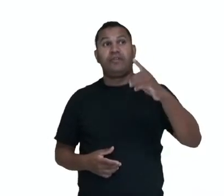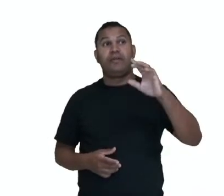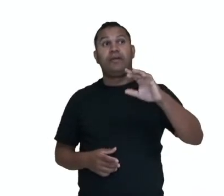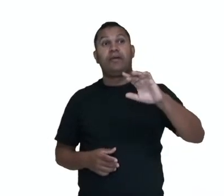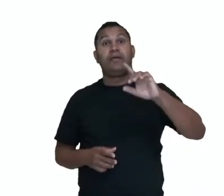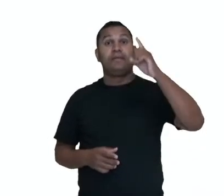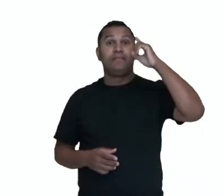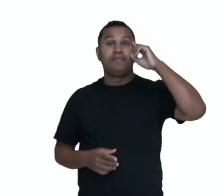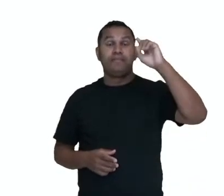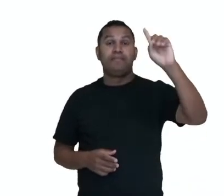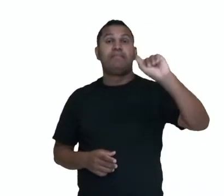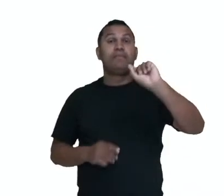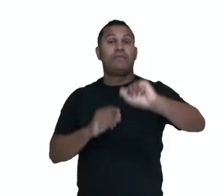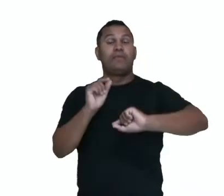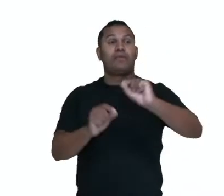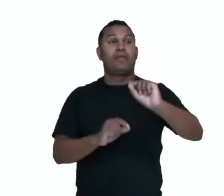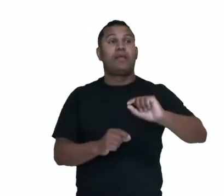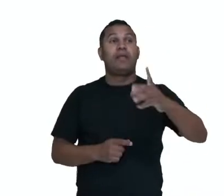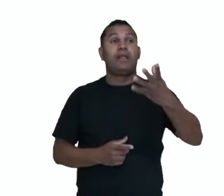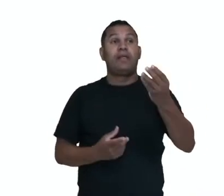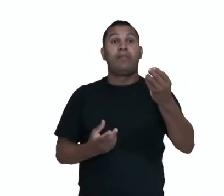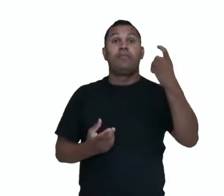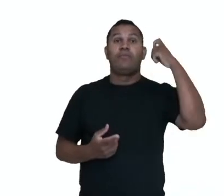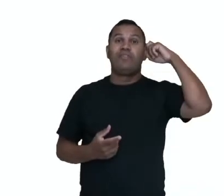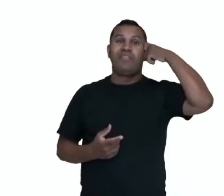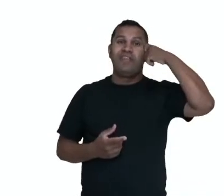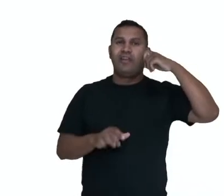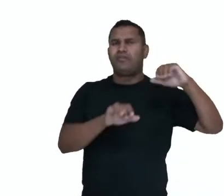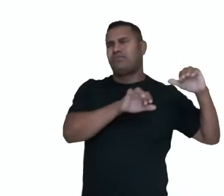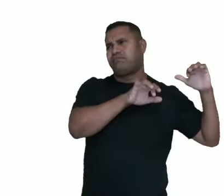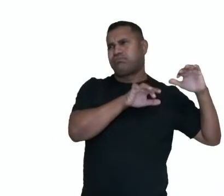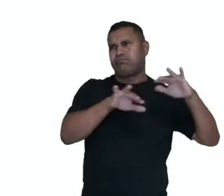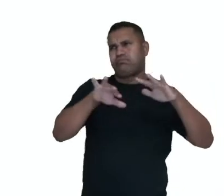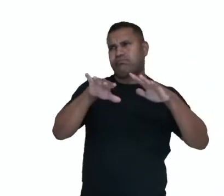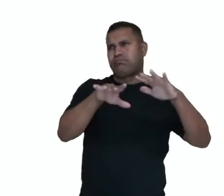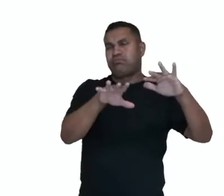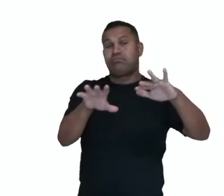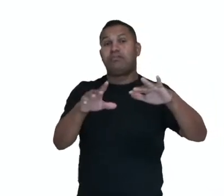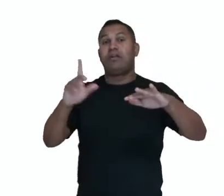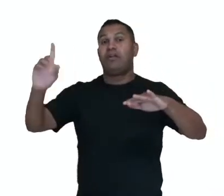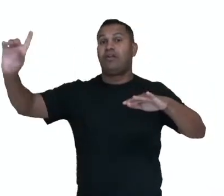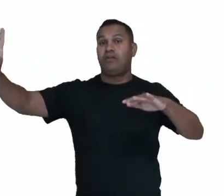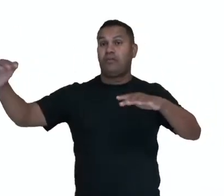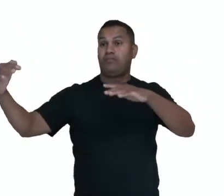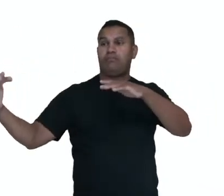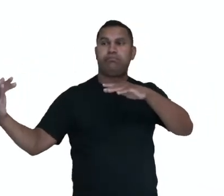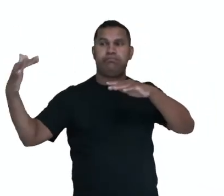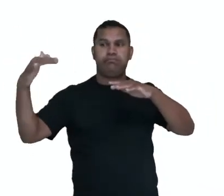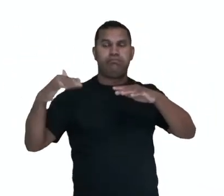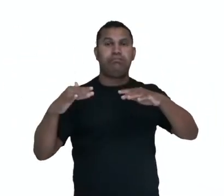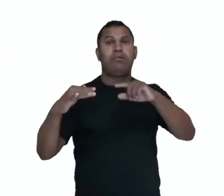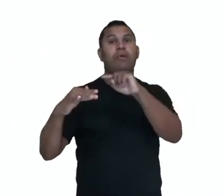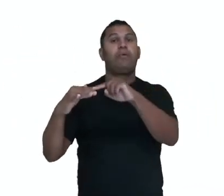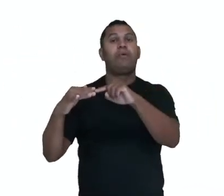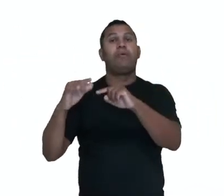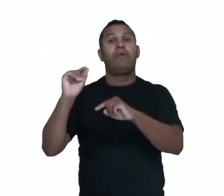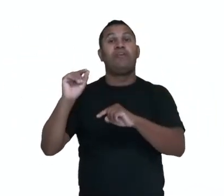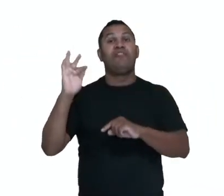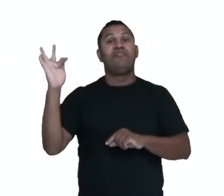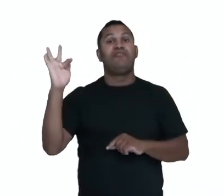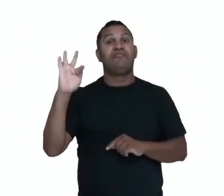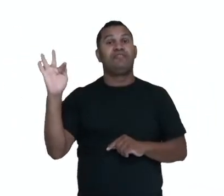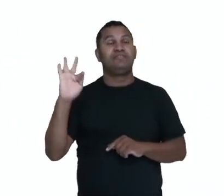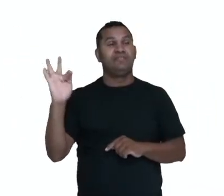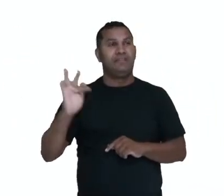desses africanos e afro-americanos escravizados lutando contra os franceses, essa imagem mais à direita, né,